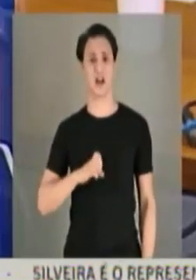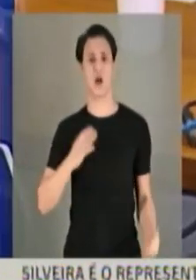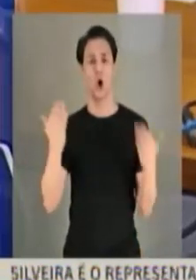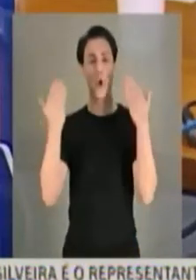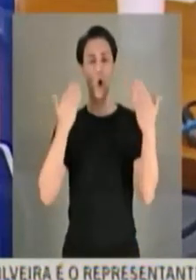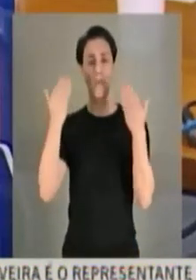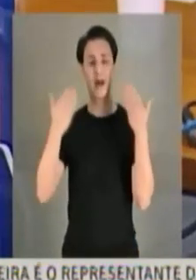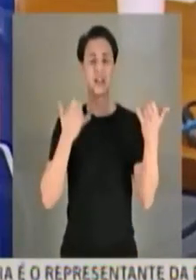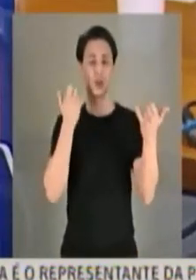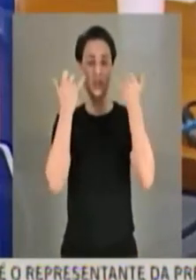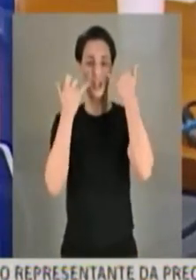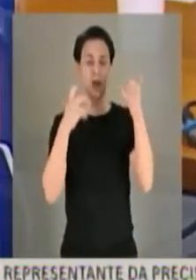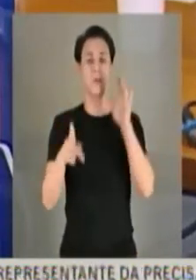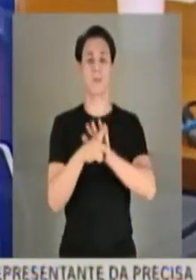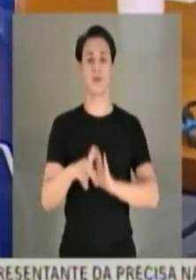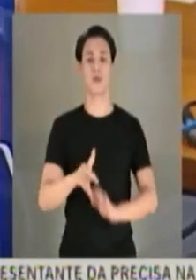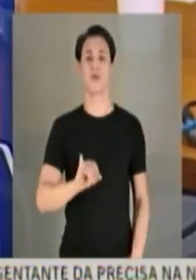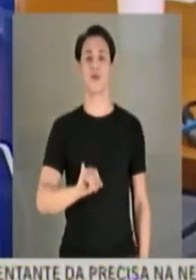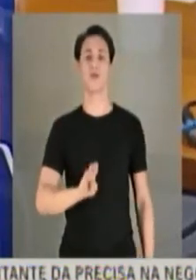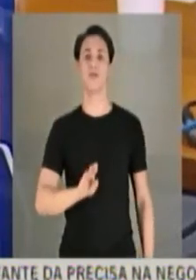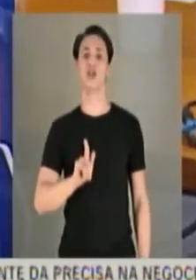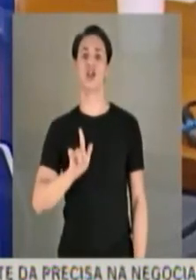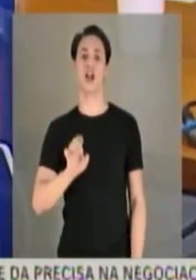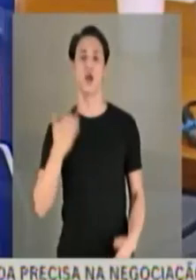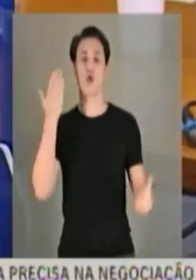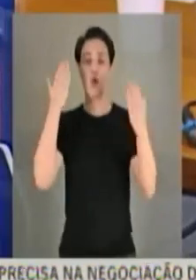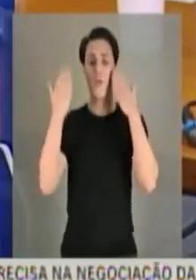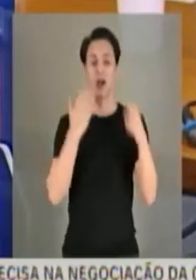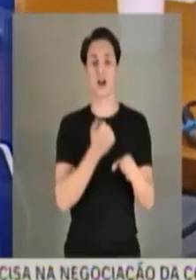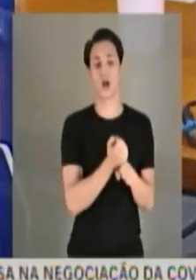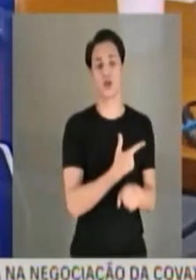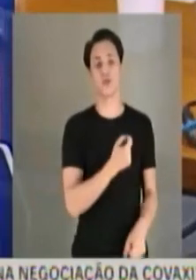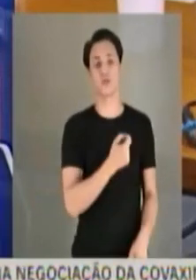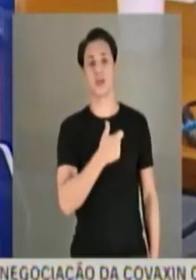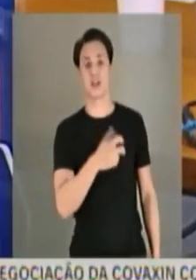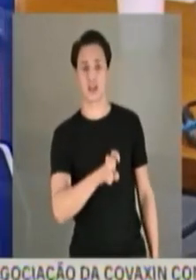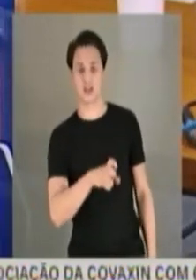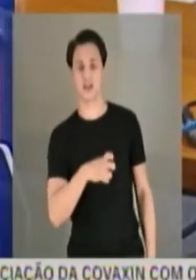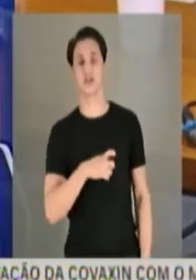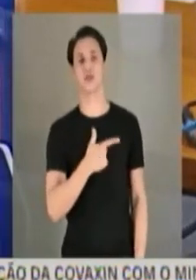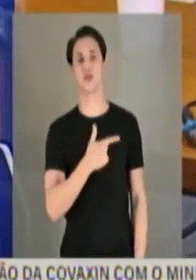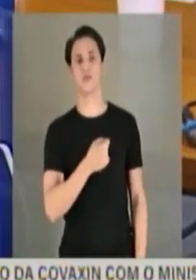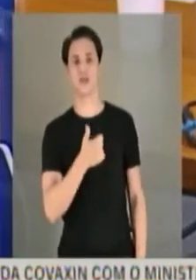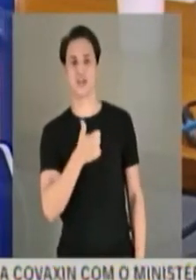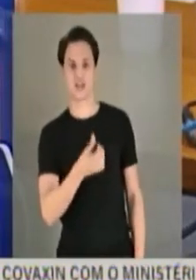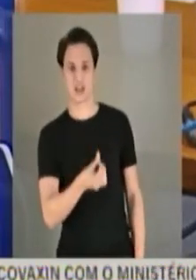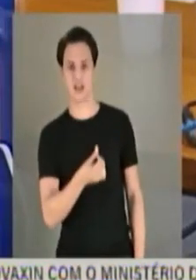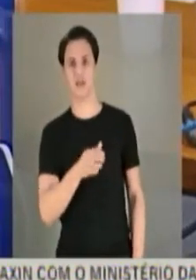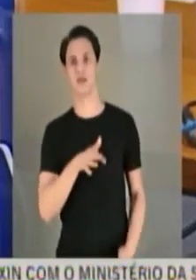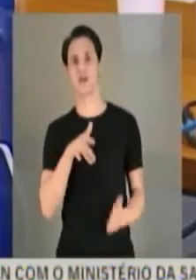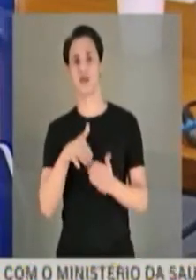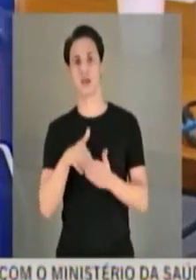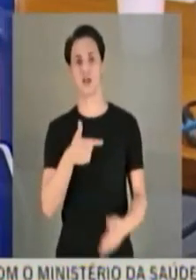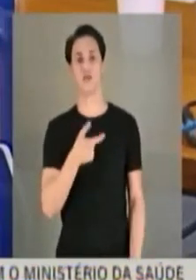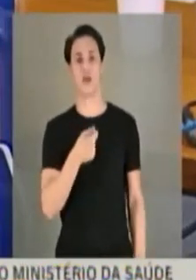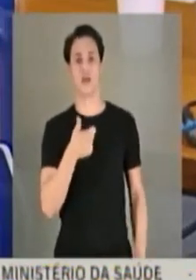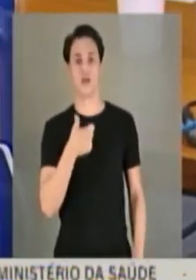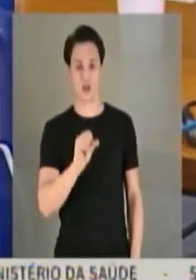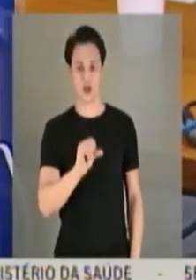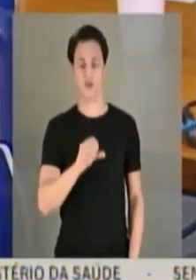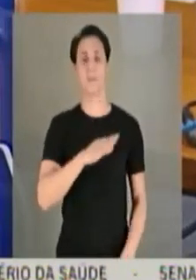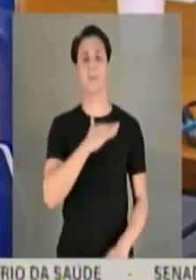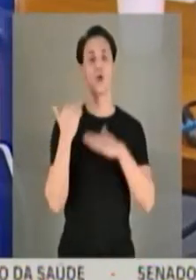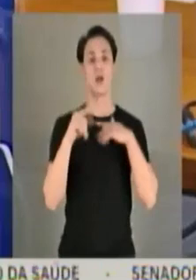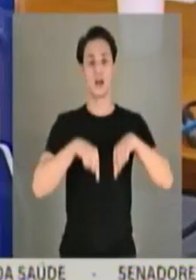do IBGE em relação às mortes por anos de 2015, 2016, 2017, 2019 e 2020 no Brasil, óbitos em relação